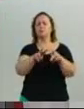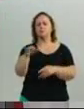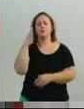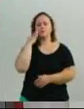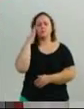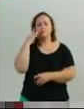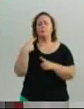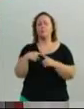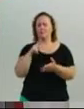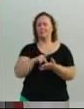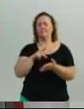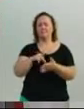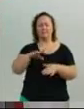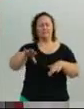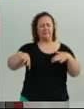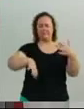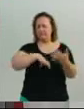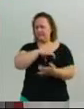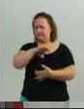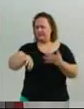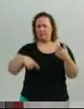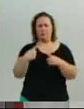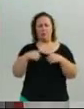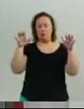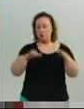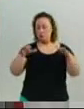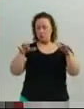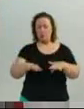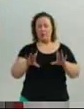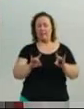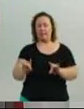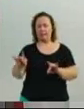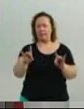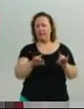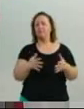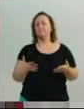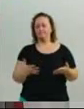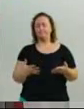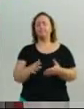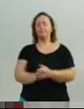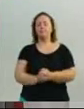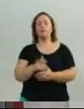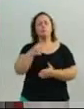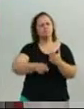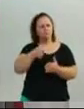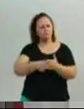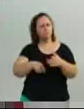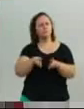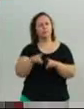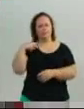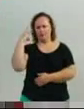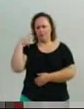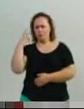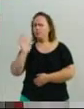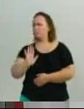que quando chove é na região, mas também a cobrança é feita, não só dos vereadores, é feita também da população,